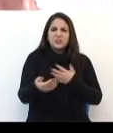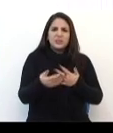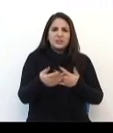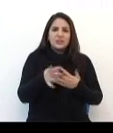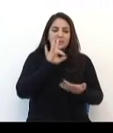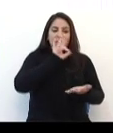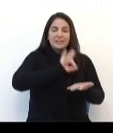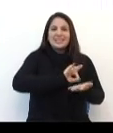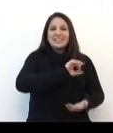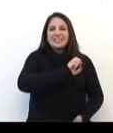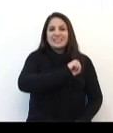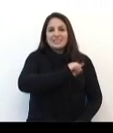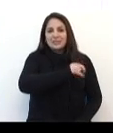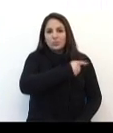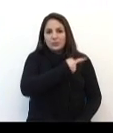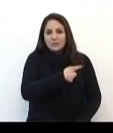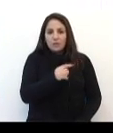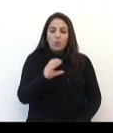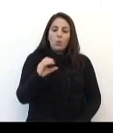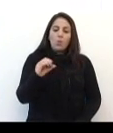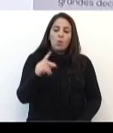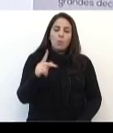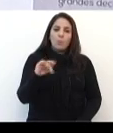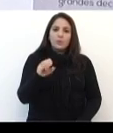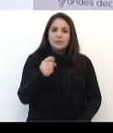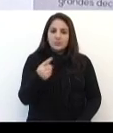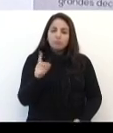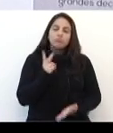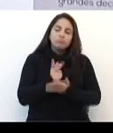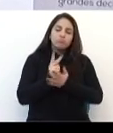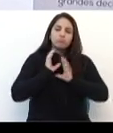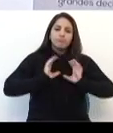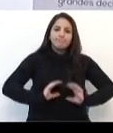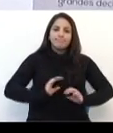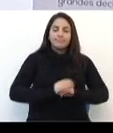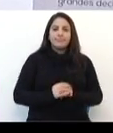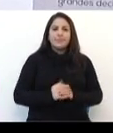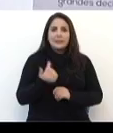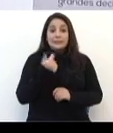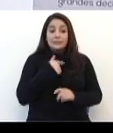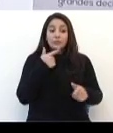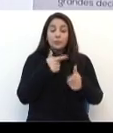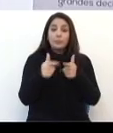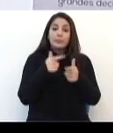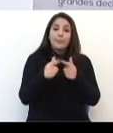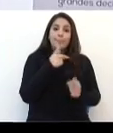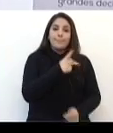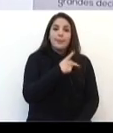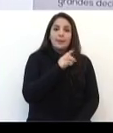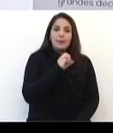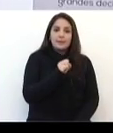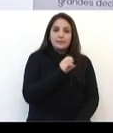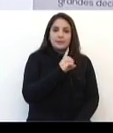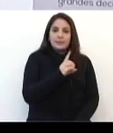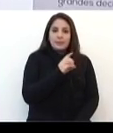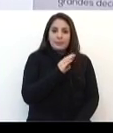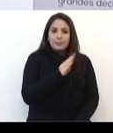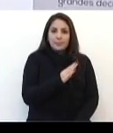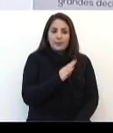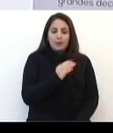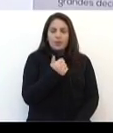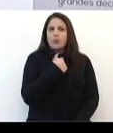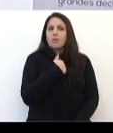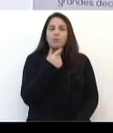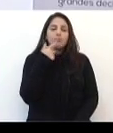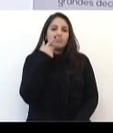oposição, manterá seu posicionamento. Houve um equívoco por parte do PSDB, não